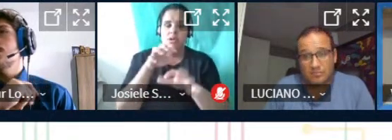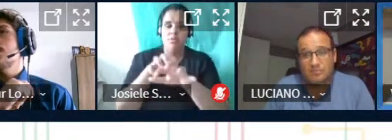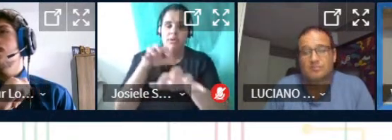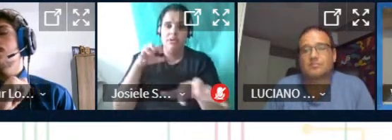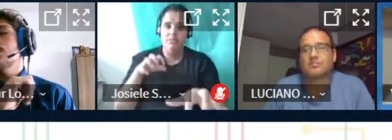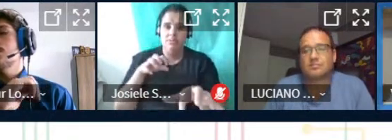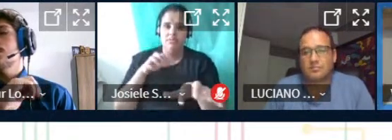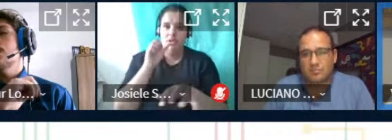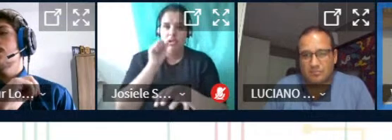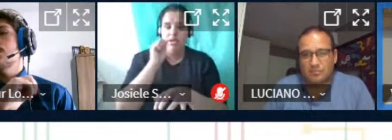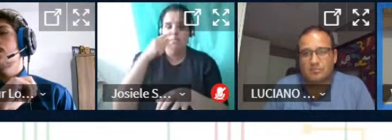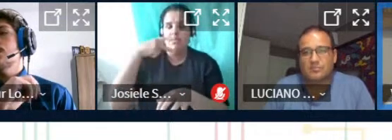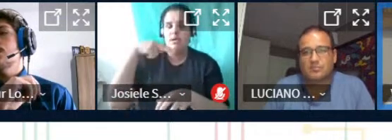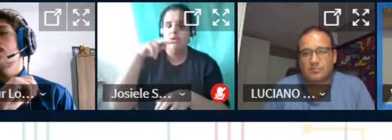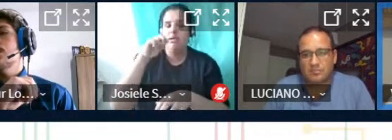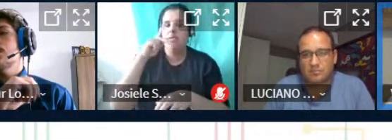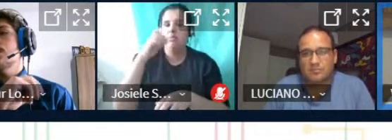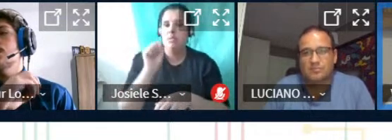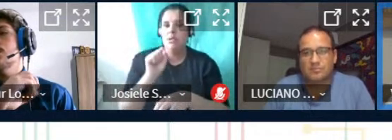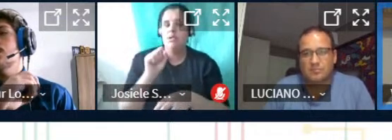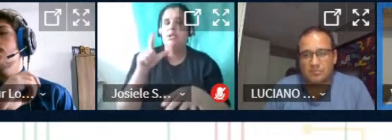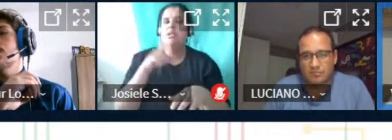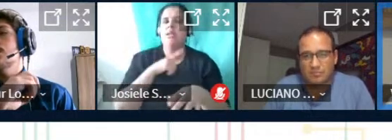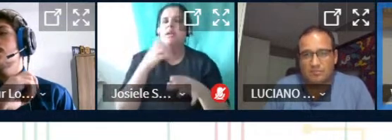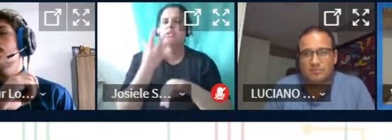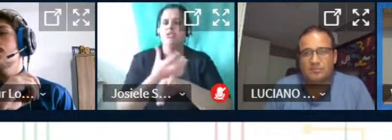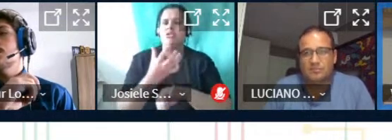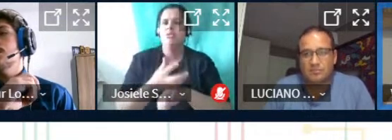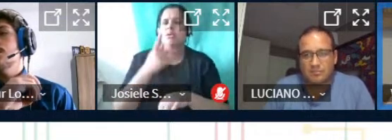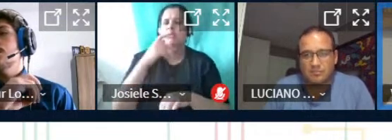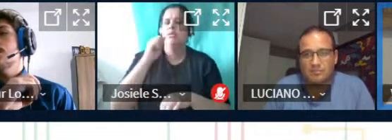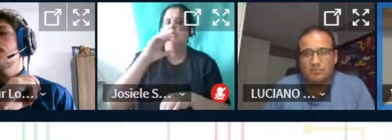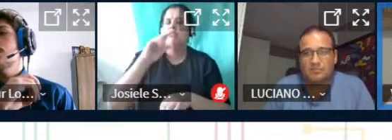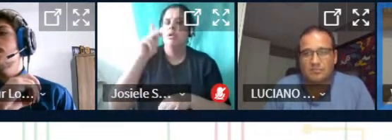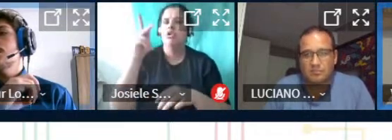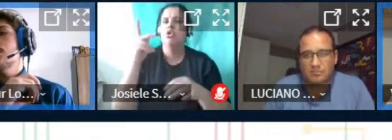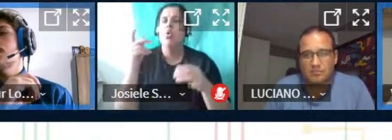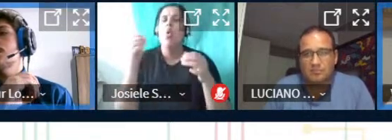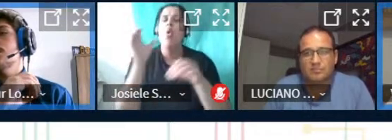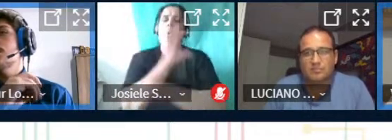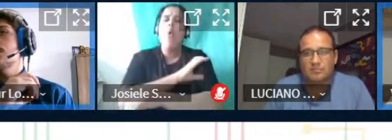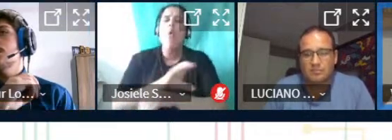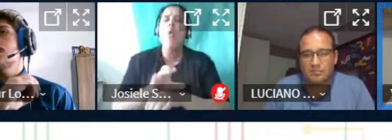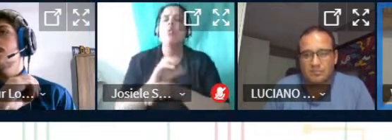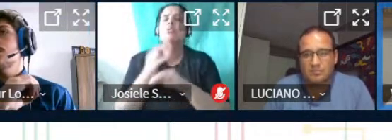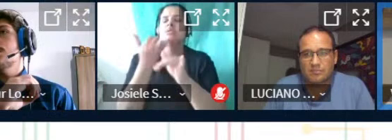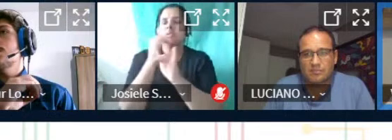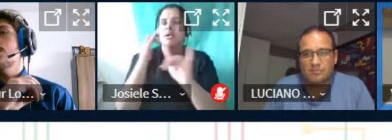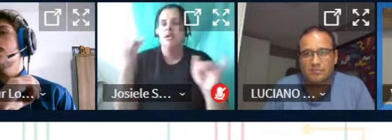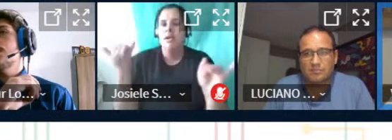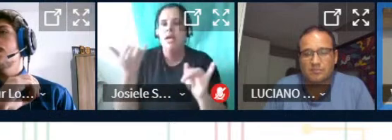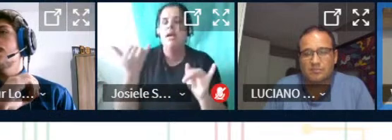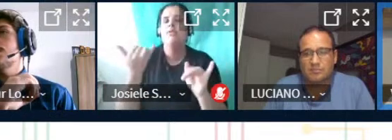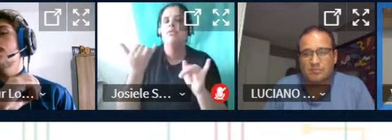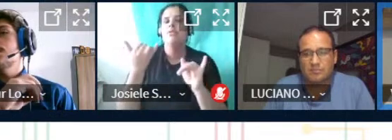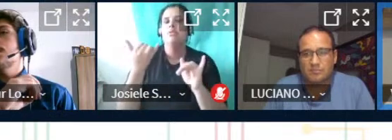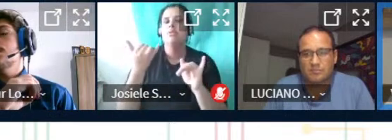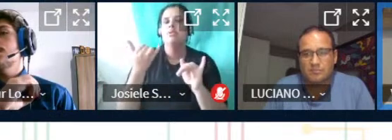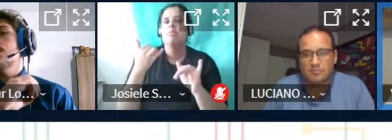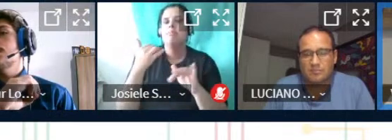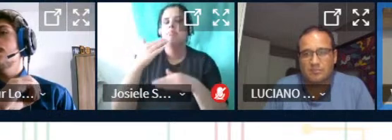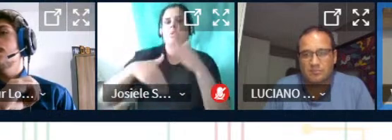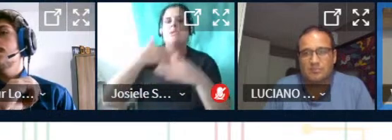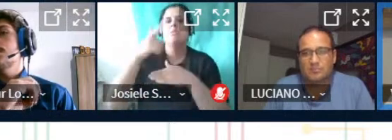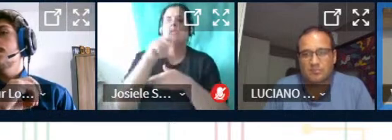a gente tem as disciplinas de PAC nos cursos de eletro de geoprocessamento refri automação e